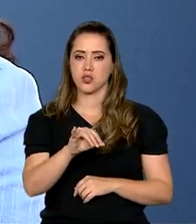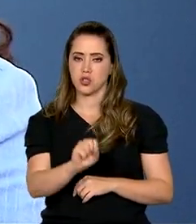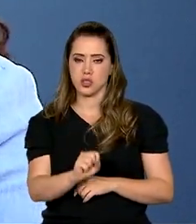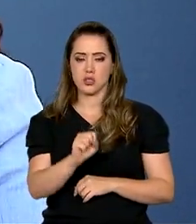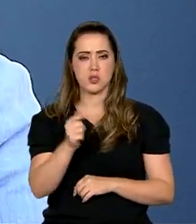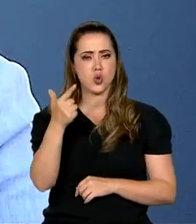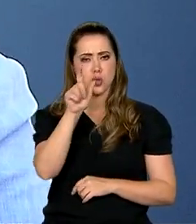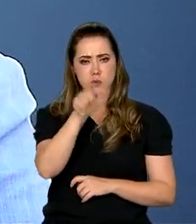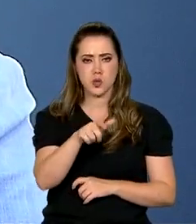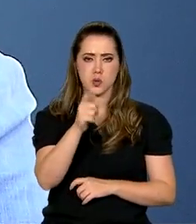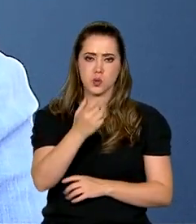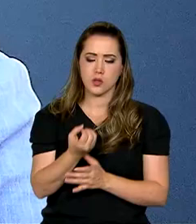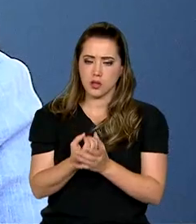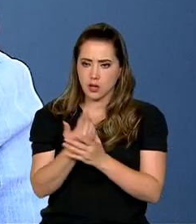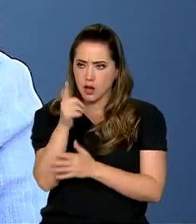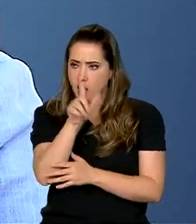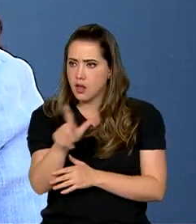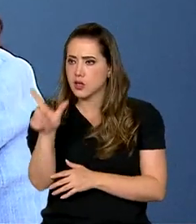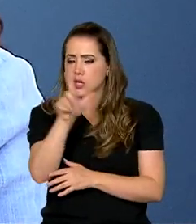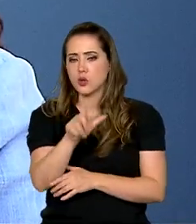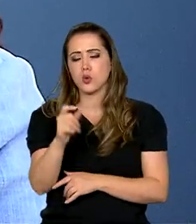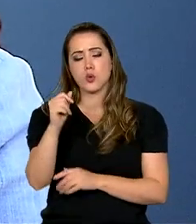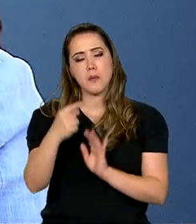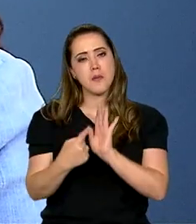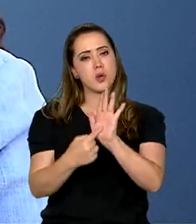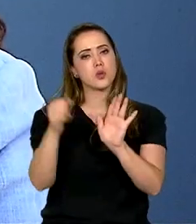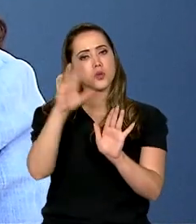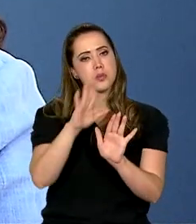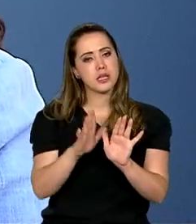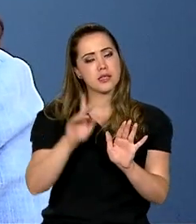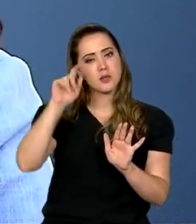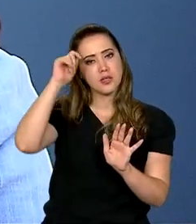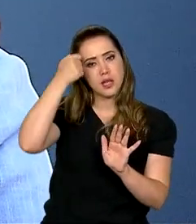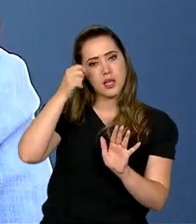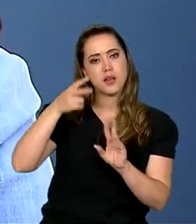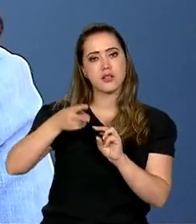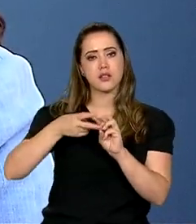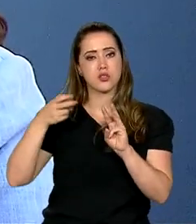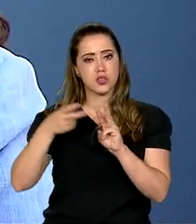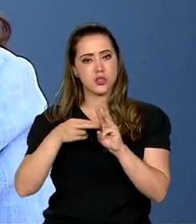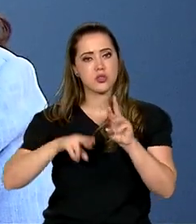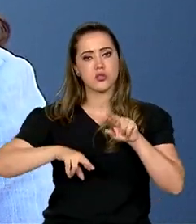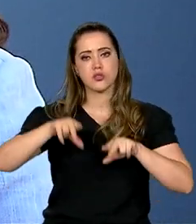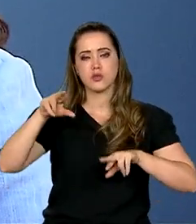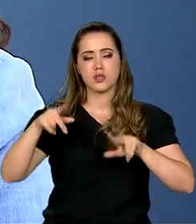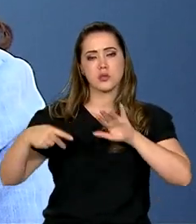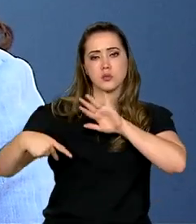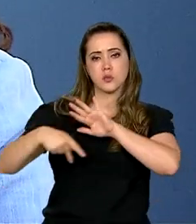suas literaturas o Brasil negro, indígena, diverso em sua essência. O verdadeiro Brasil brasileiro.